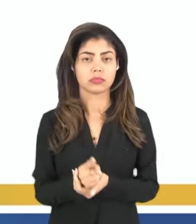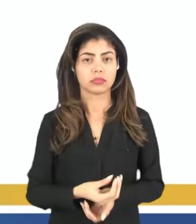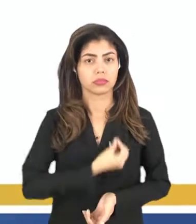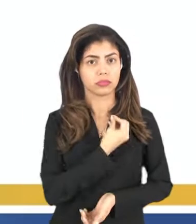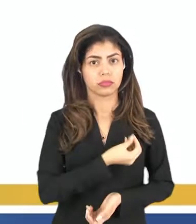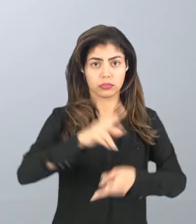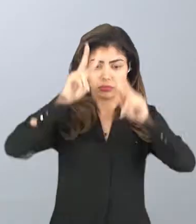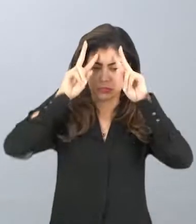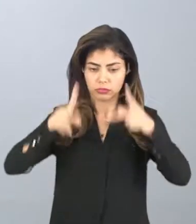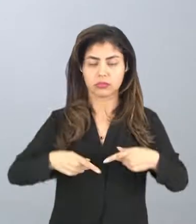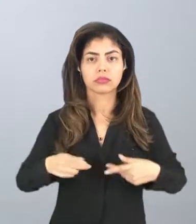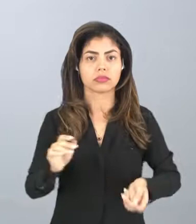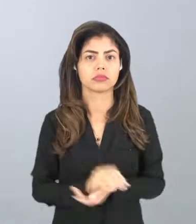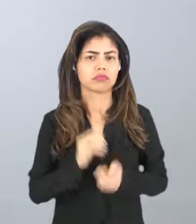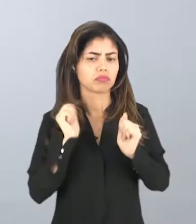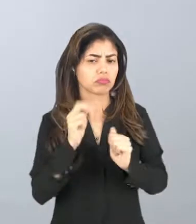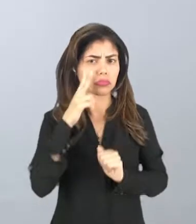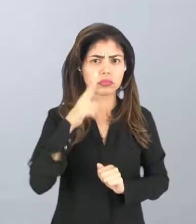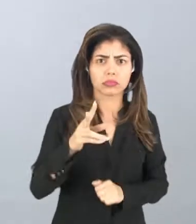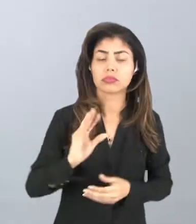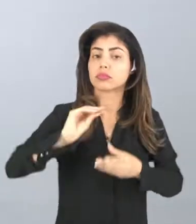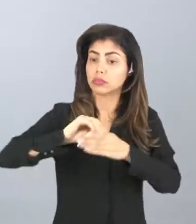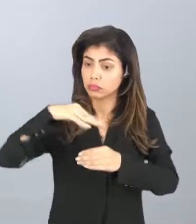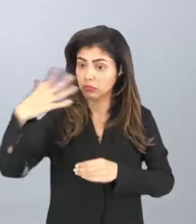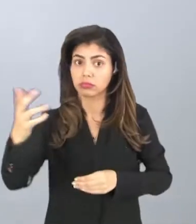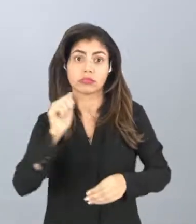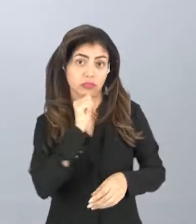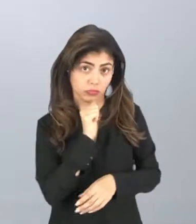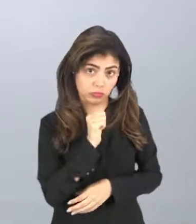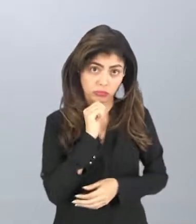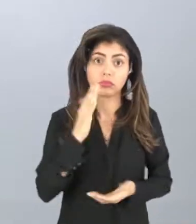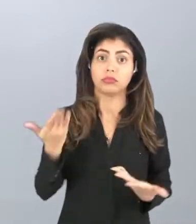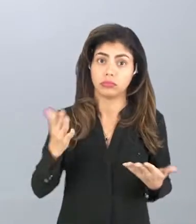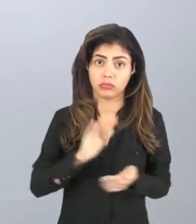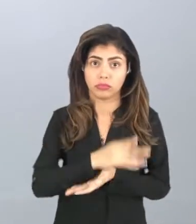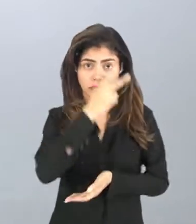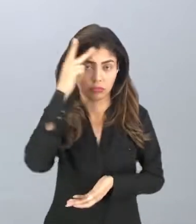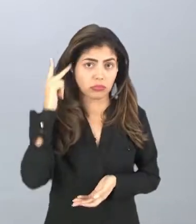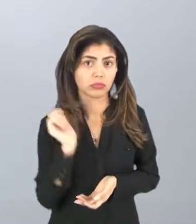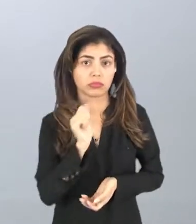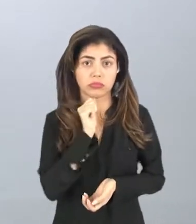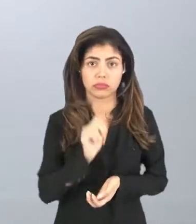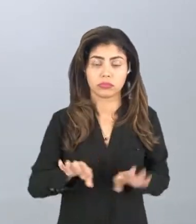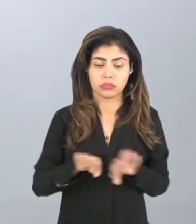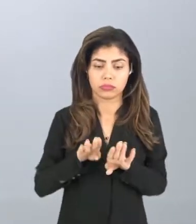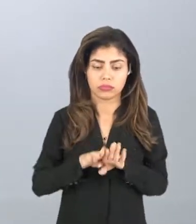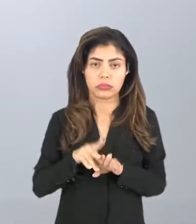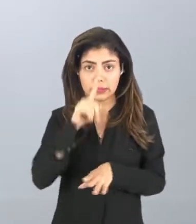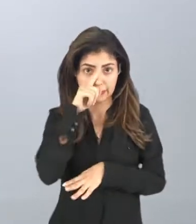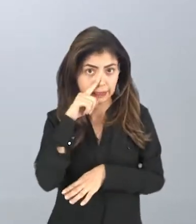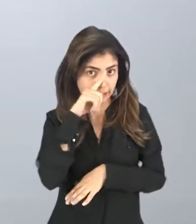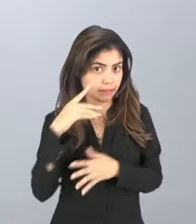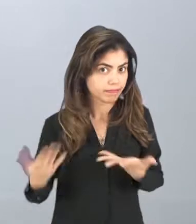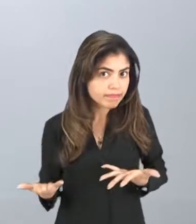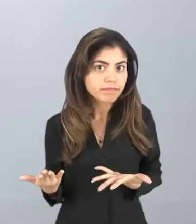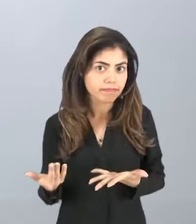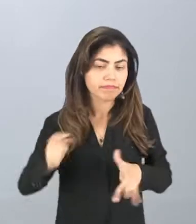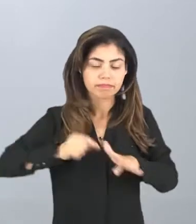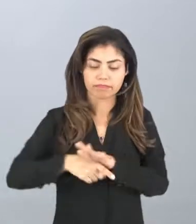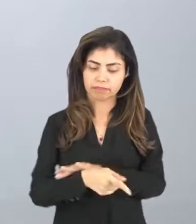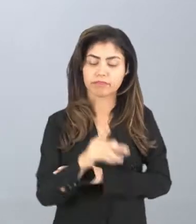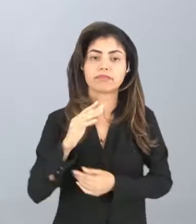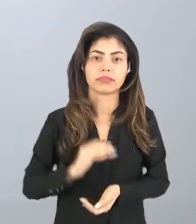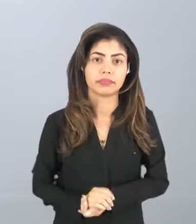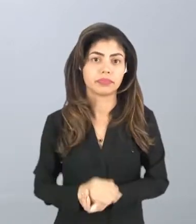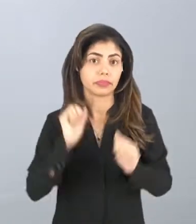vida humana. Então a gente pode ver que além das pessoas que estão buscando por aquele nível de perigosidade, né? Dentro